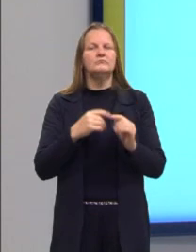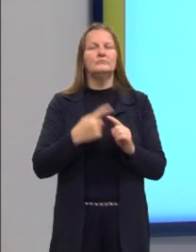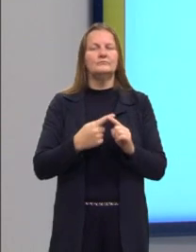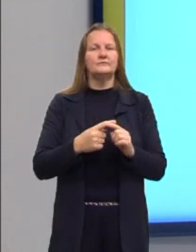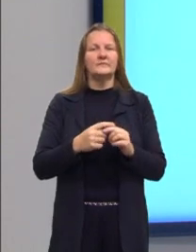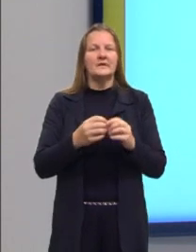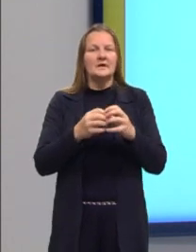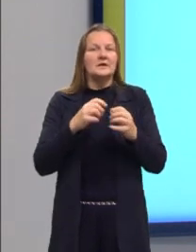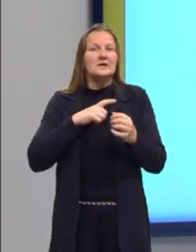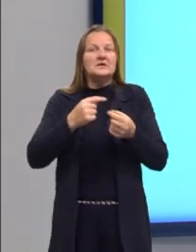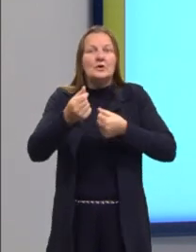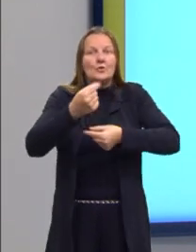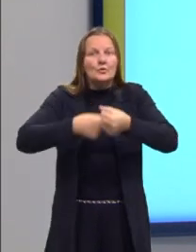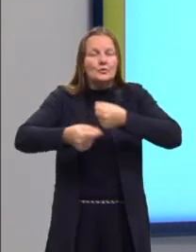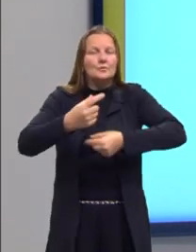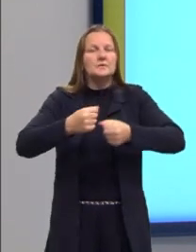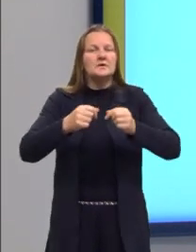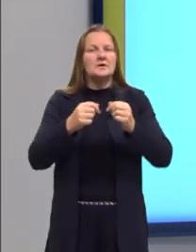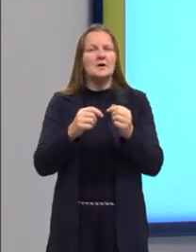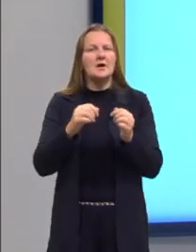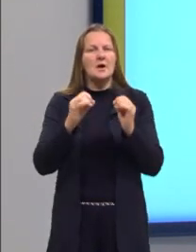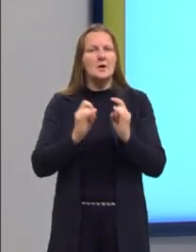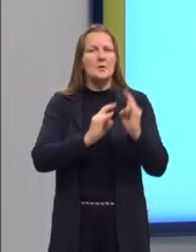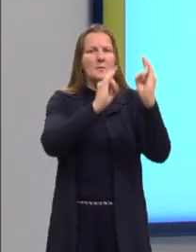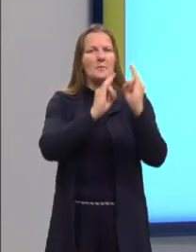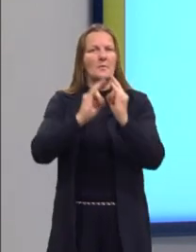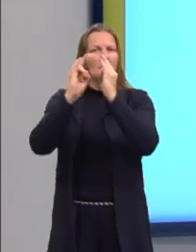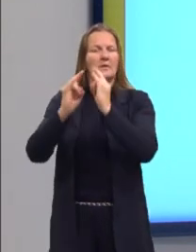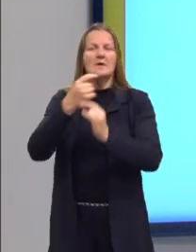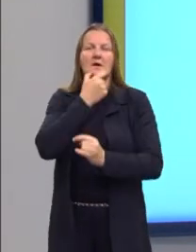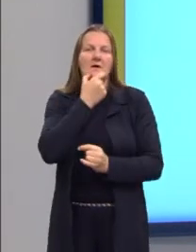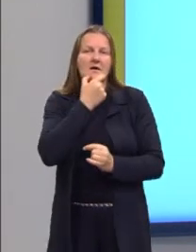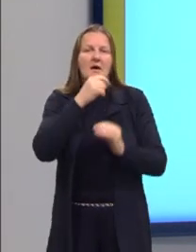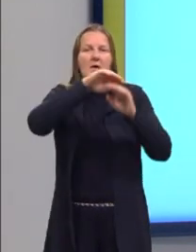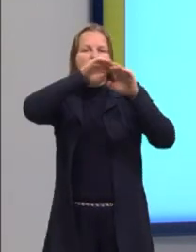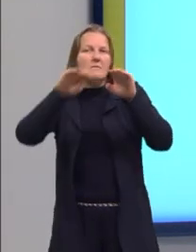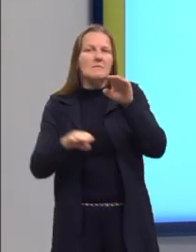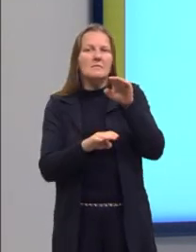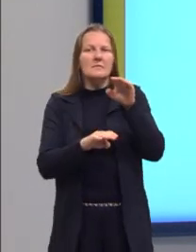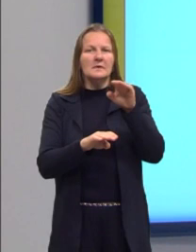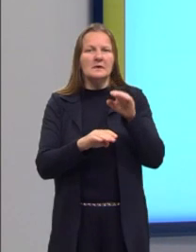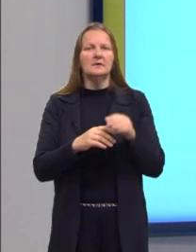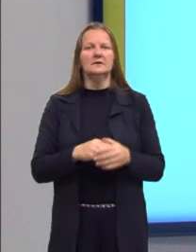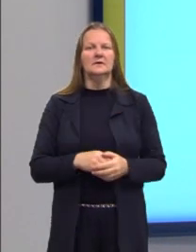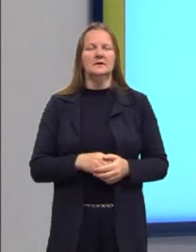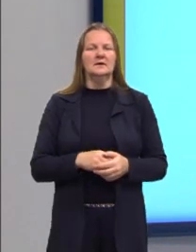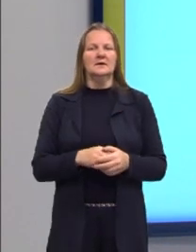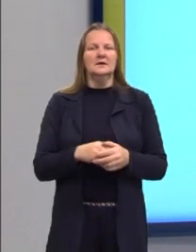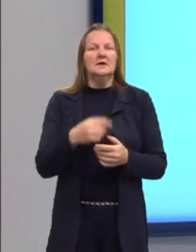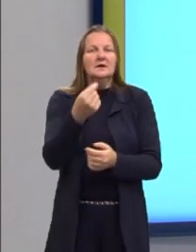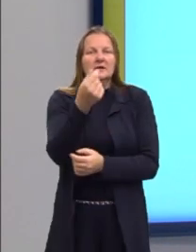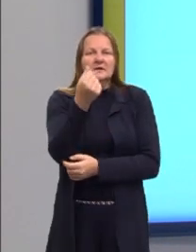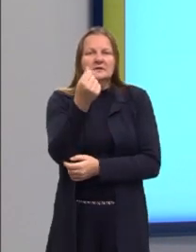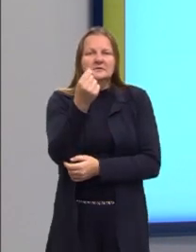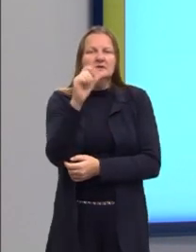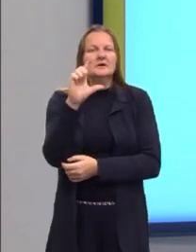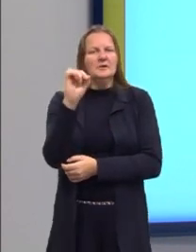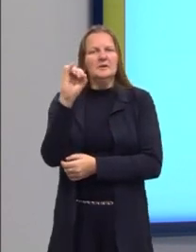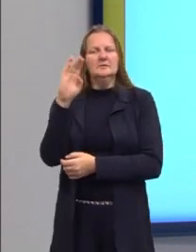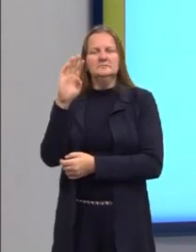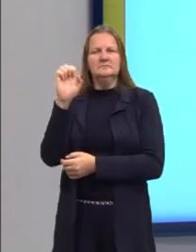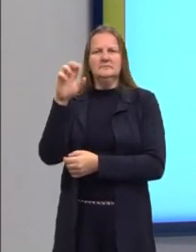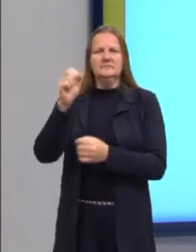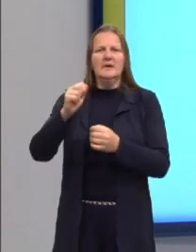bolha, essa Bolsa do Mercado Imobiliário da Inglaterra. A Libra esterlina tem perdido valor frente ao dólar e ao euro.